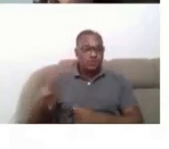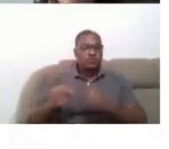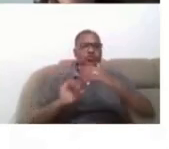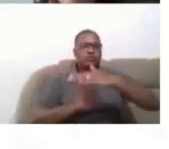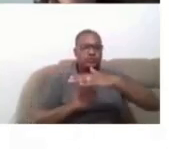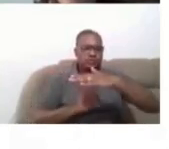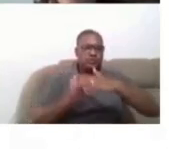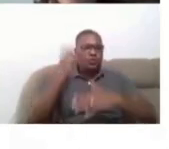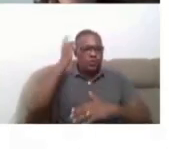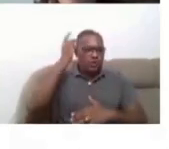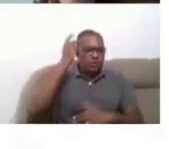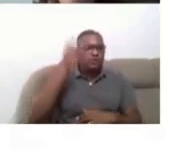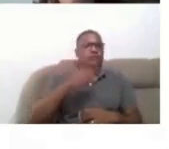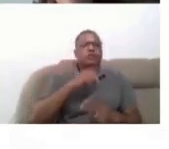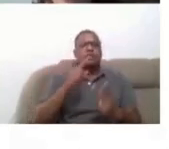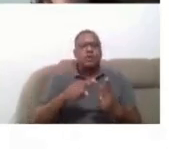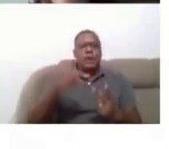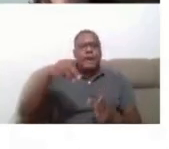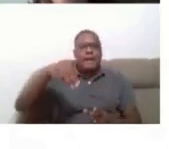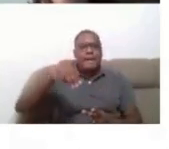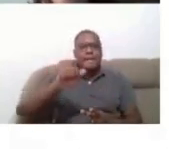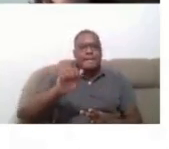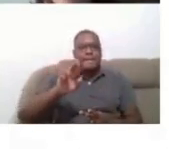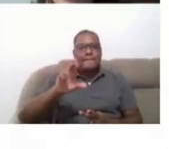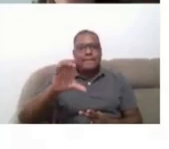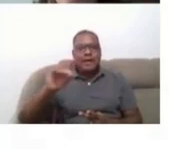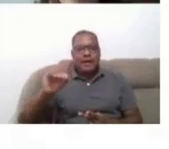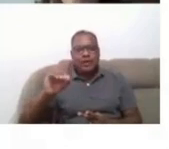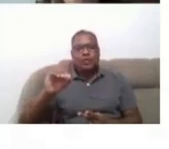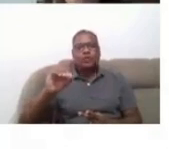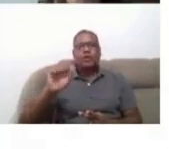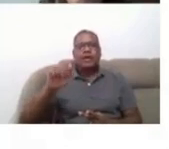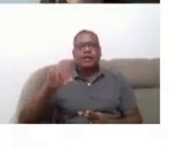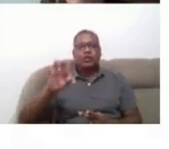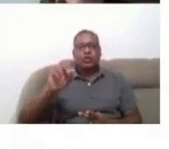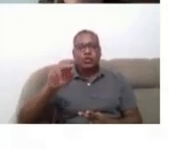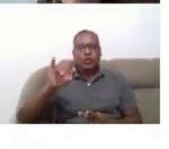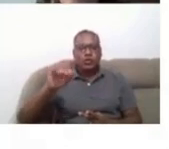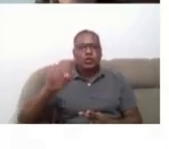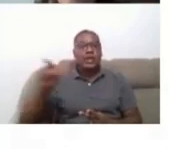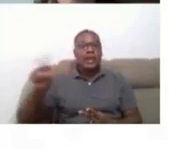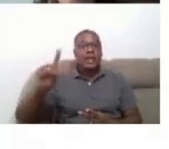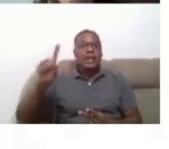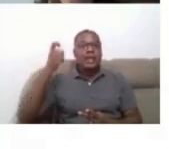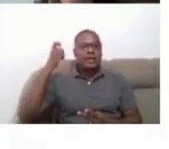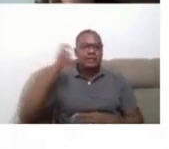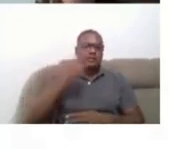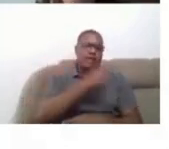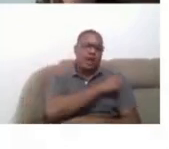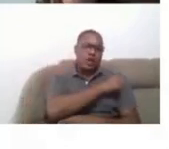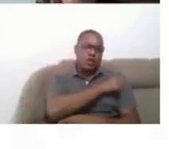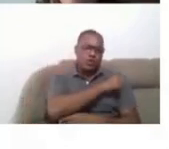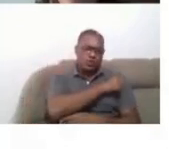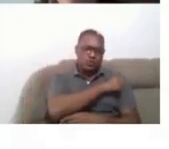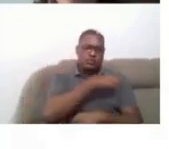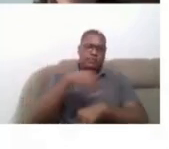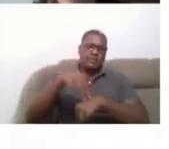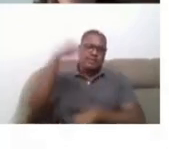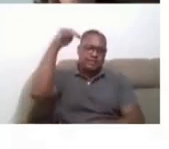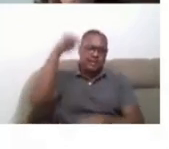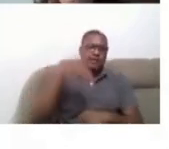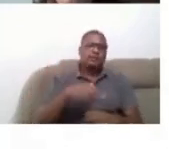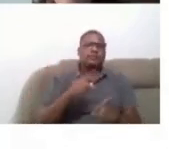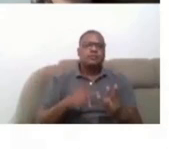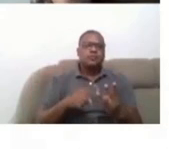fala do Marco Antônio, que era, na época, aluno de mestrado de uma instituição pública de ensino superior, da Flávia,